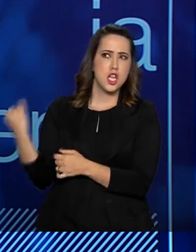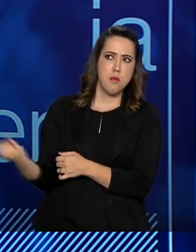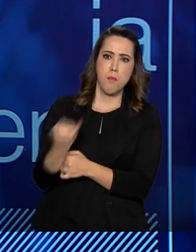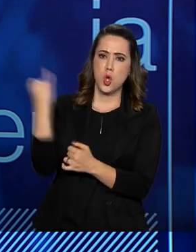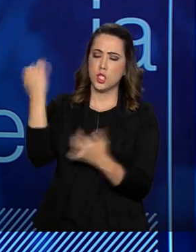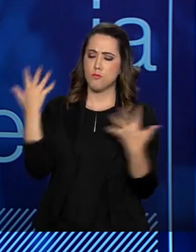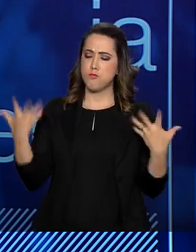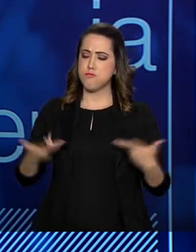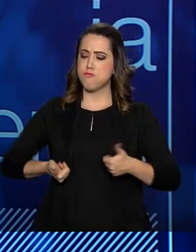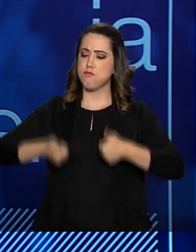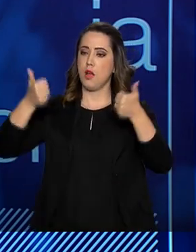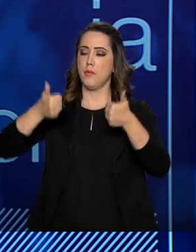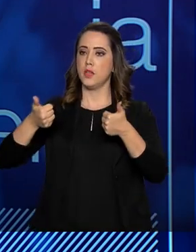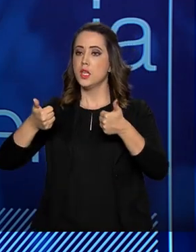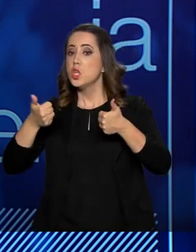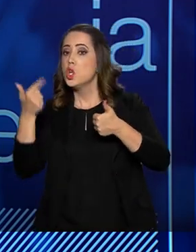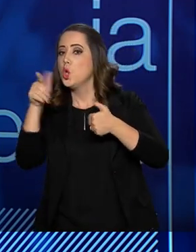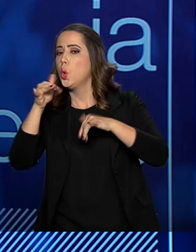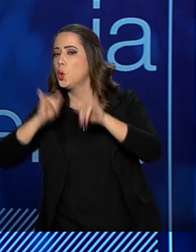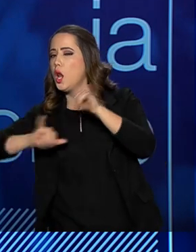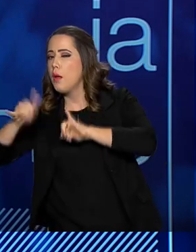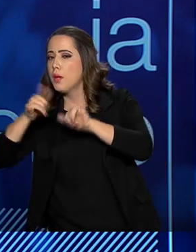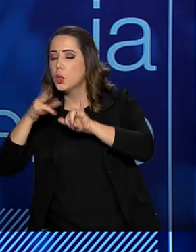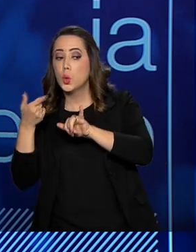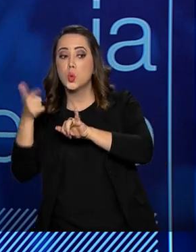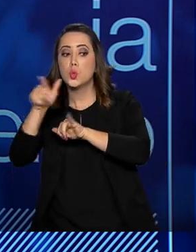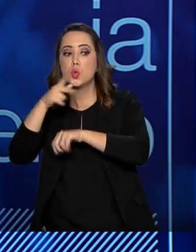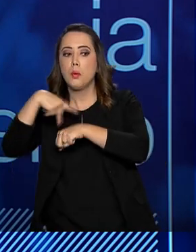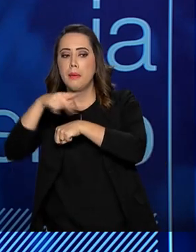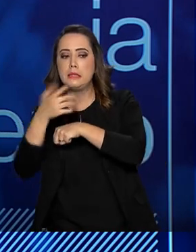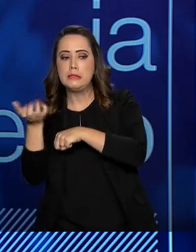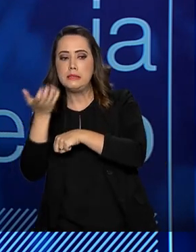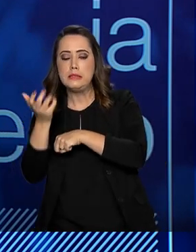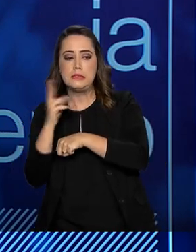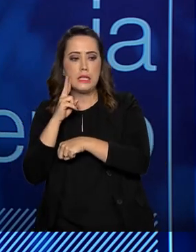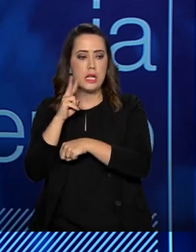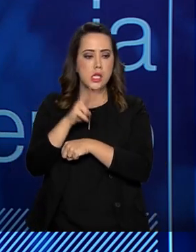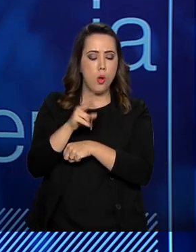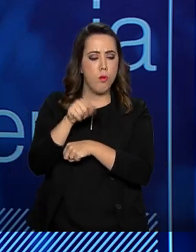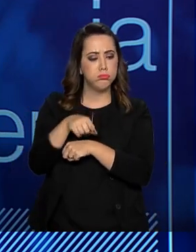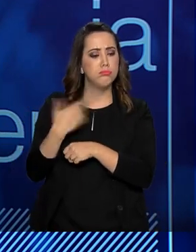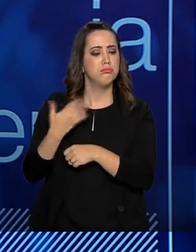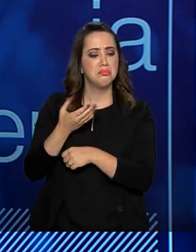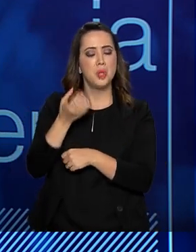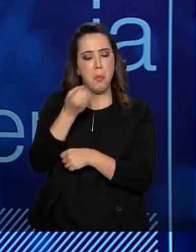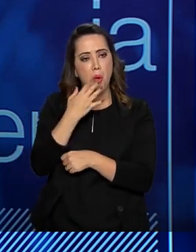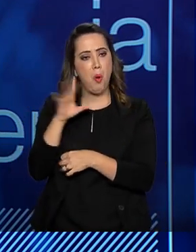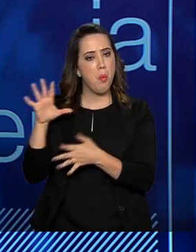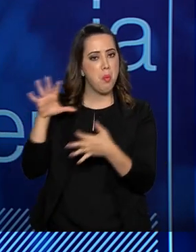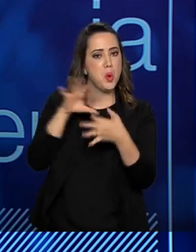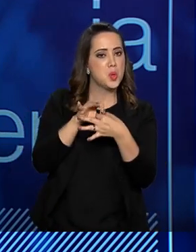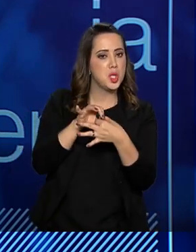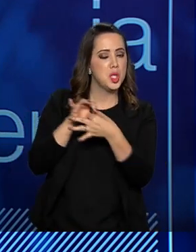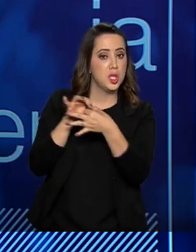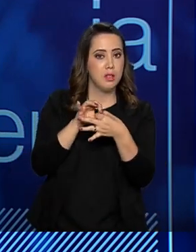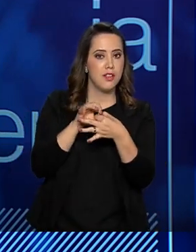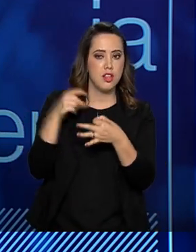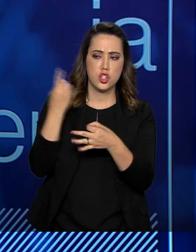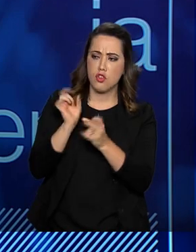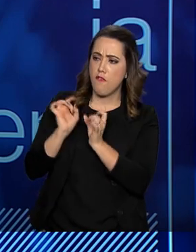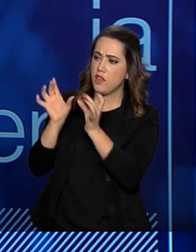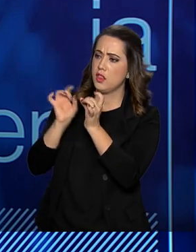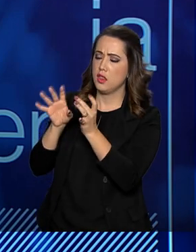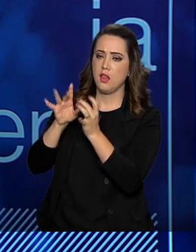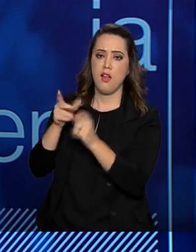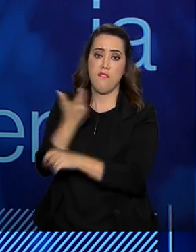tão elevada que um laboratório estrangeiro dos Estados Unidos teve interesse, fez uma parceria e nós vamos exportar essa vacina para